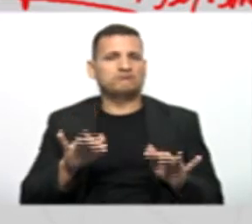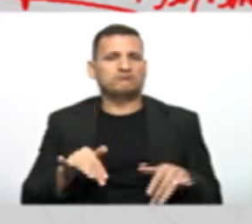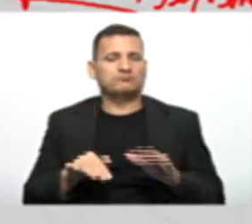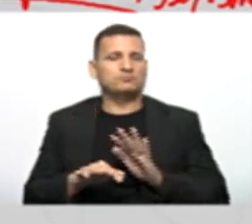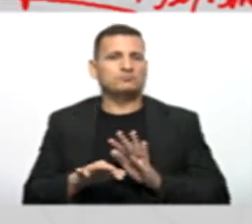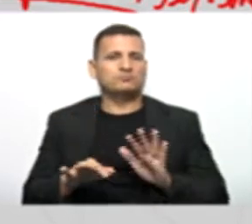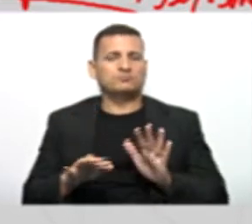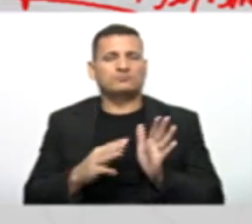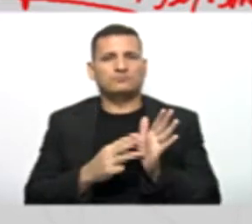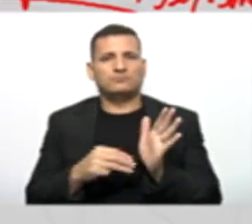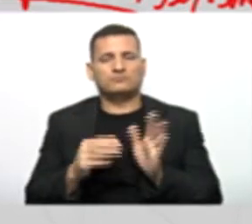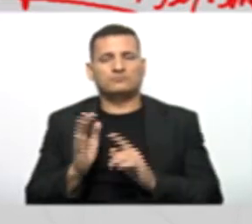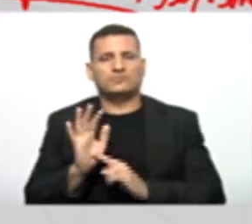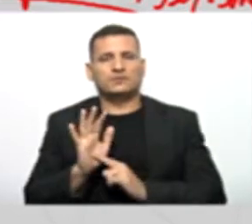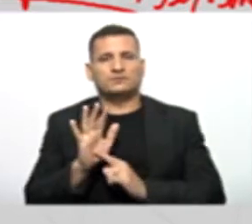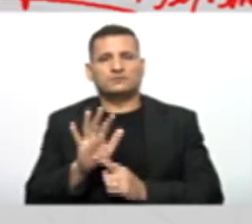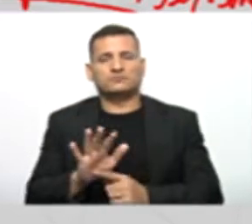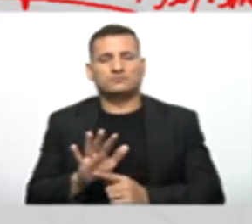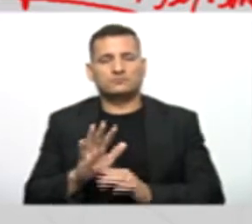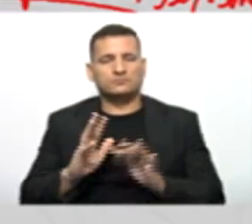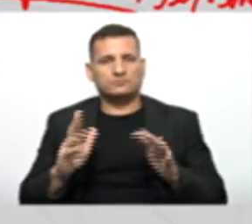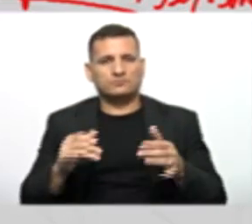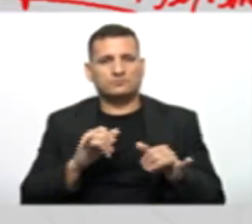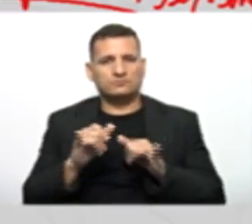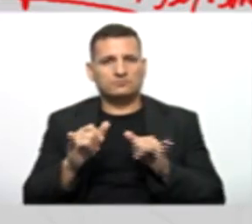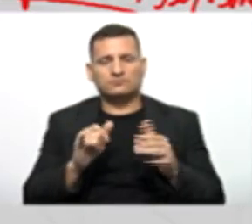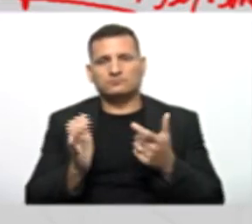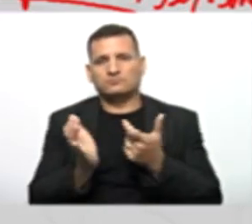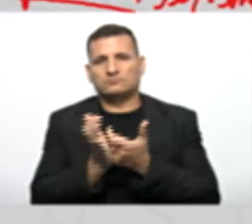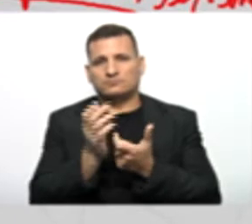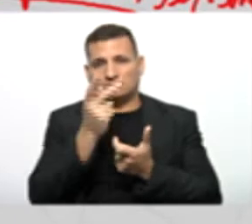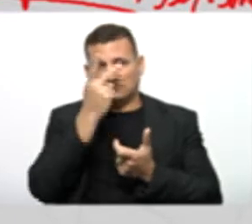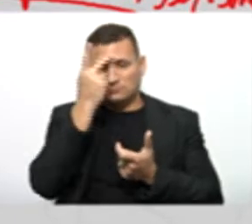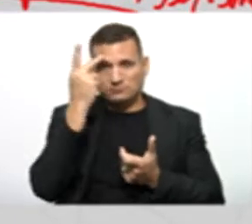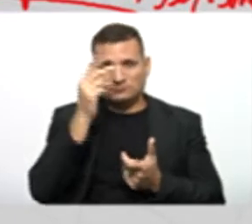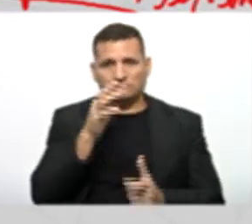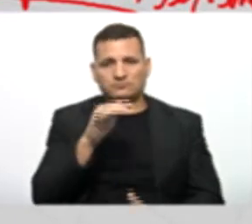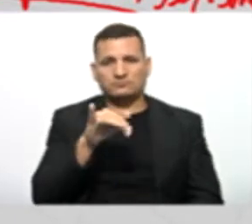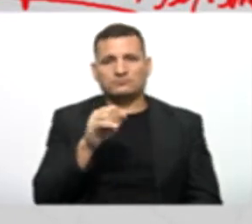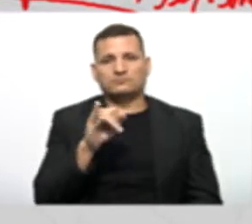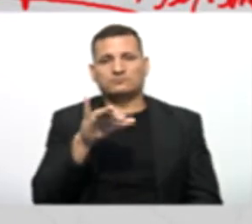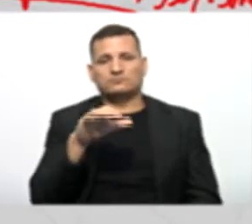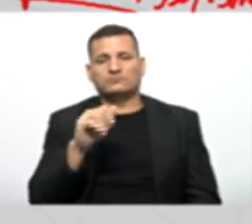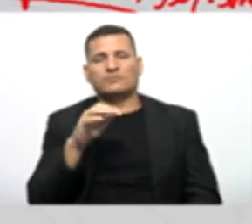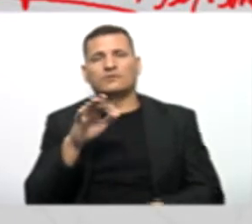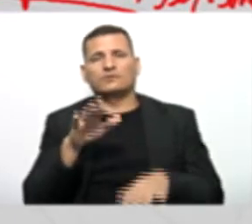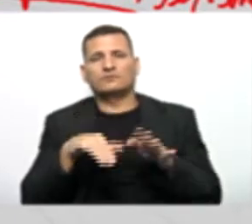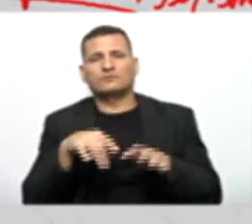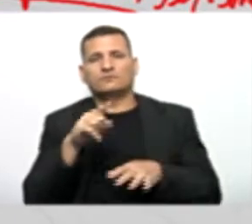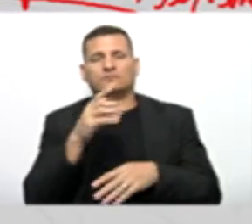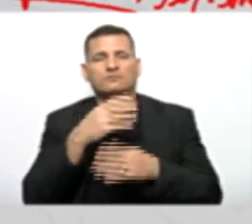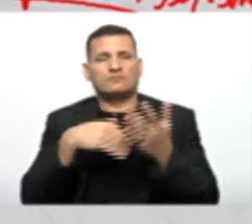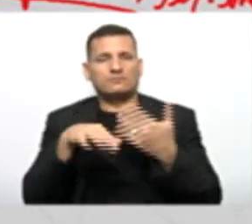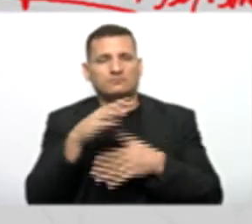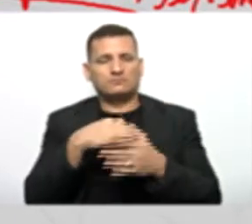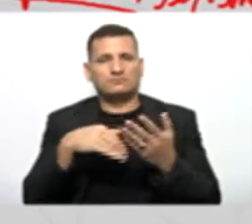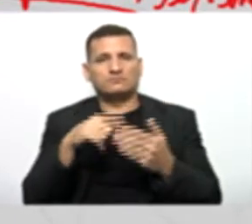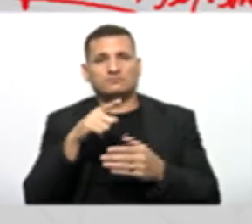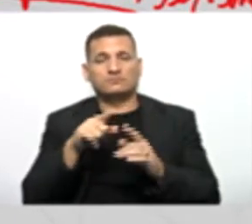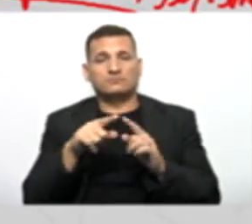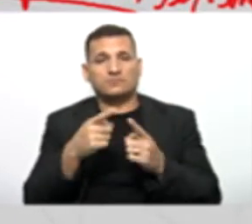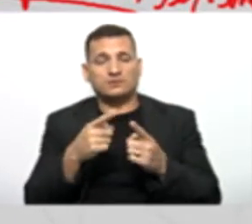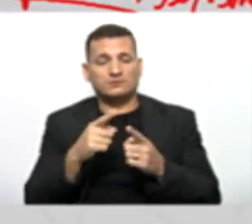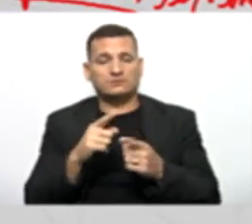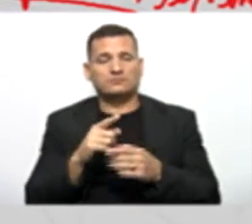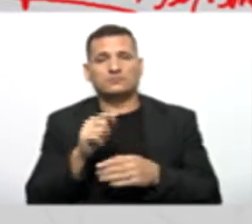Todas as informações Da classe Pessoa física Tá ok? Talvez tenha ficado Um pouco bagunçado Aqui pessoal Pelo espaço Mas eu vou